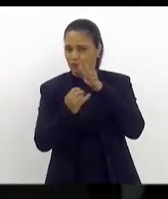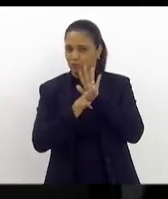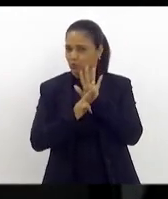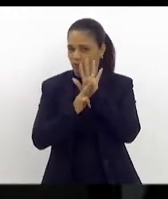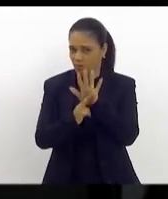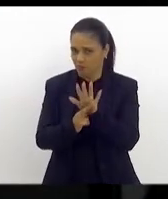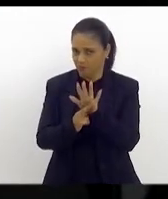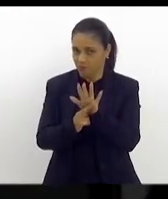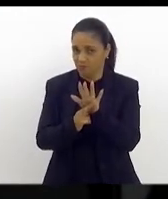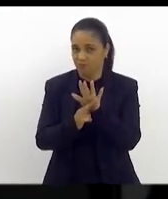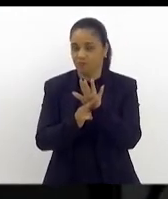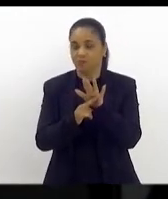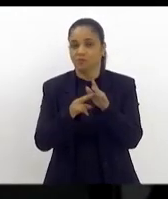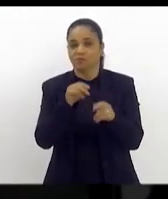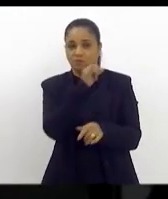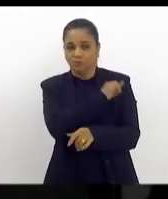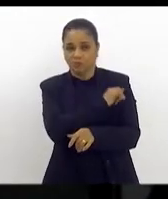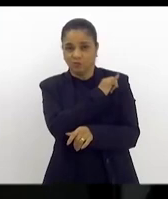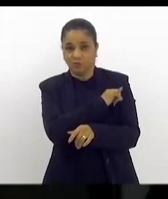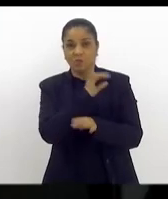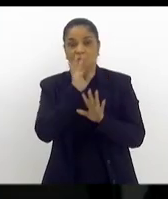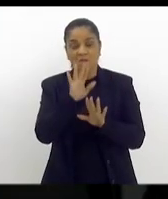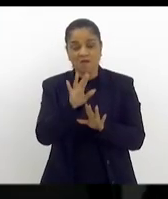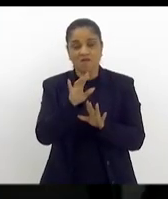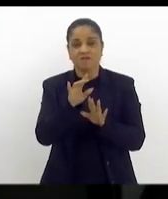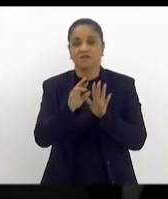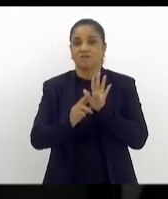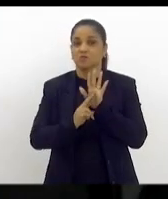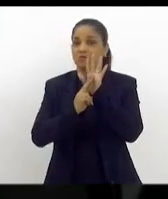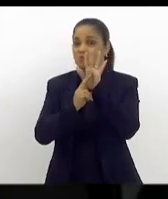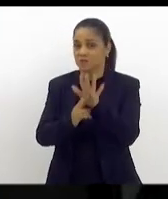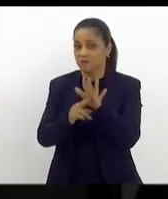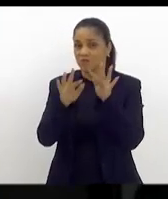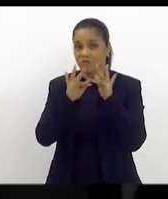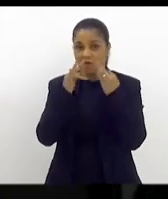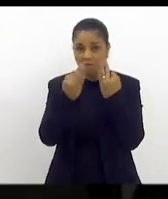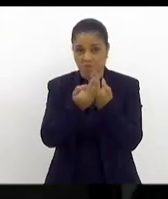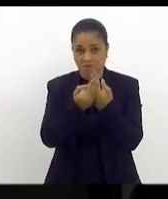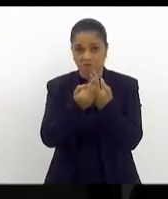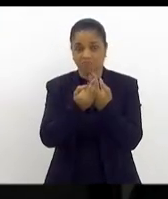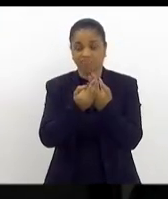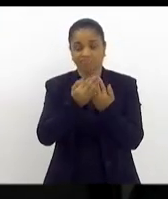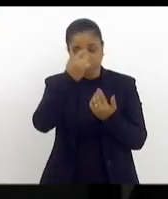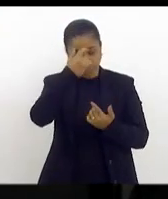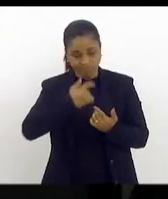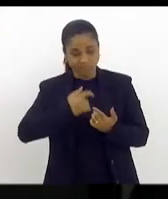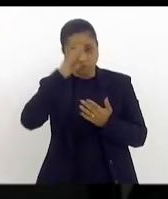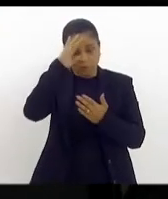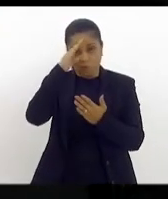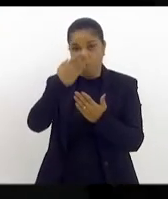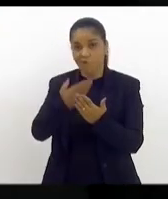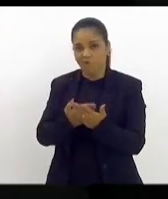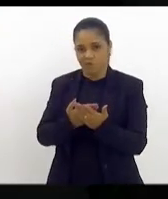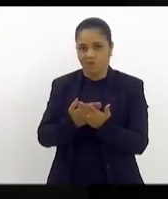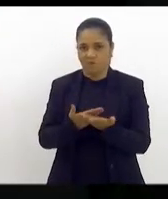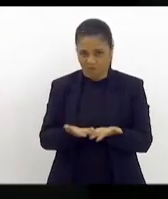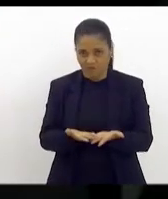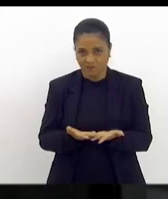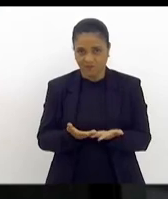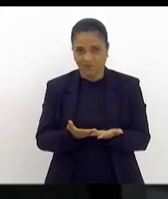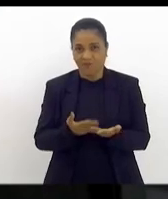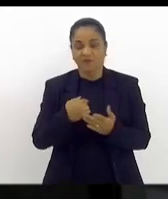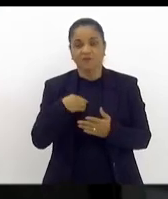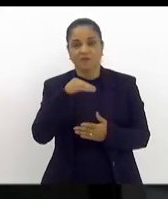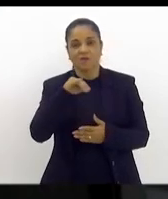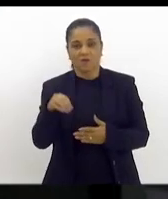mas podendo representar inúmeras famílias que confiam a minha pessoa nessa oportunidade. Falar do